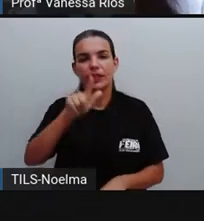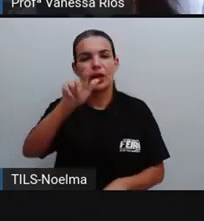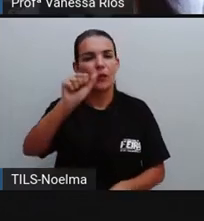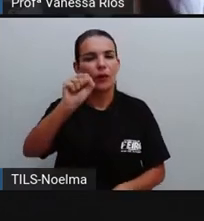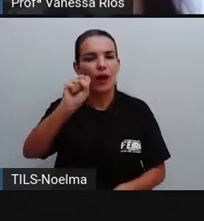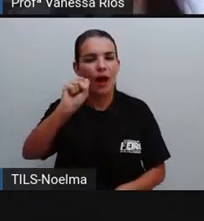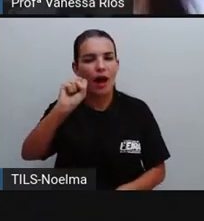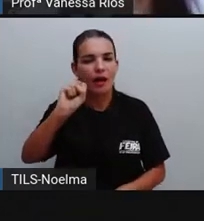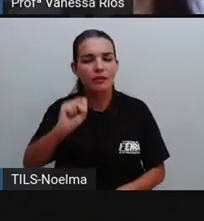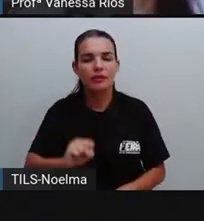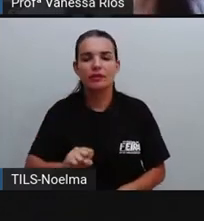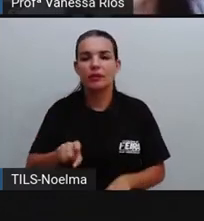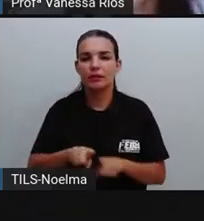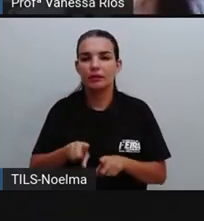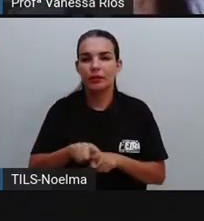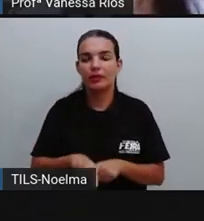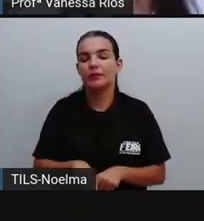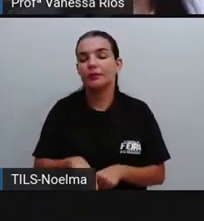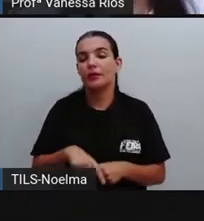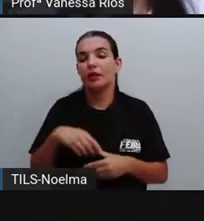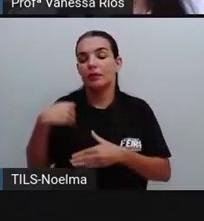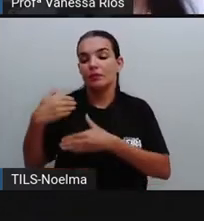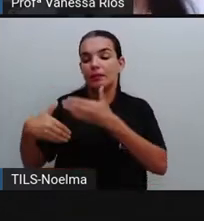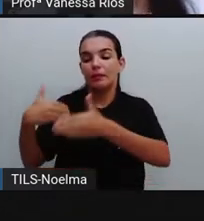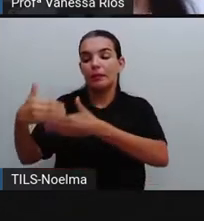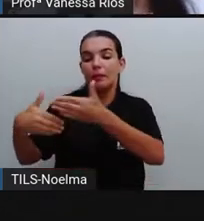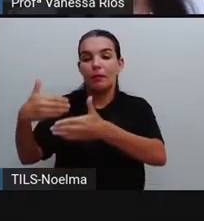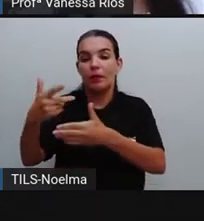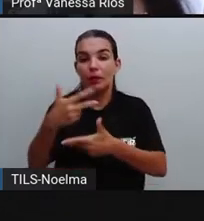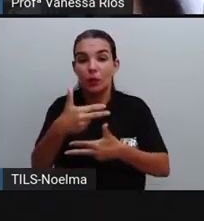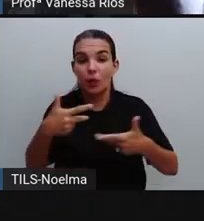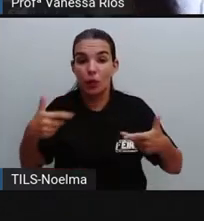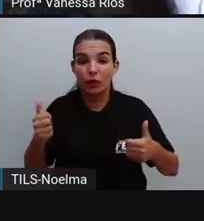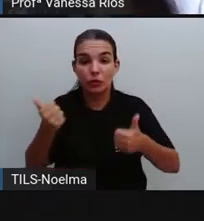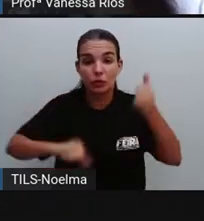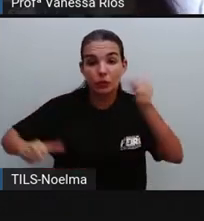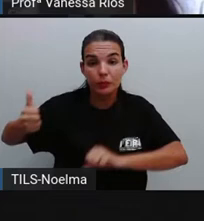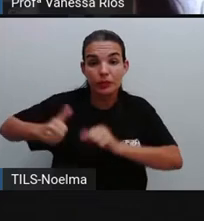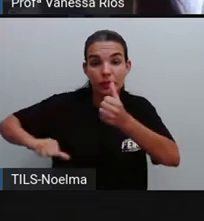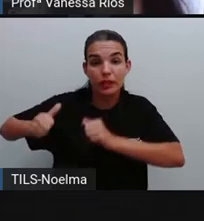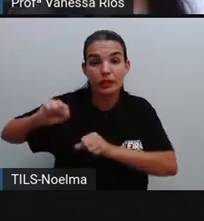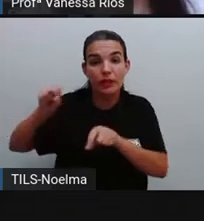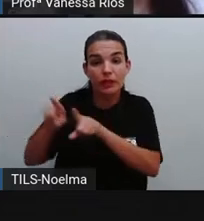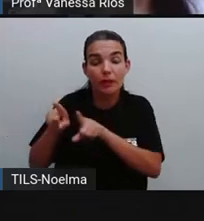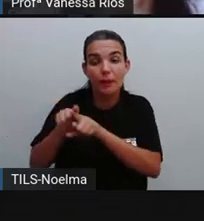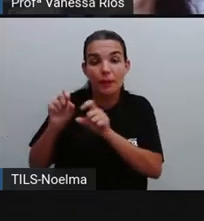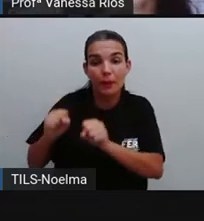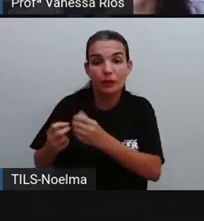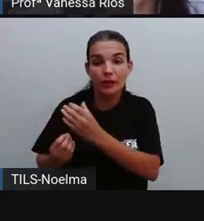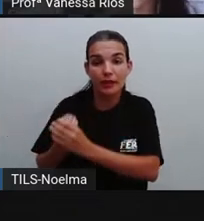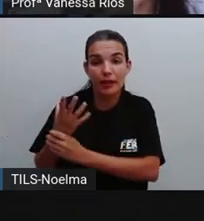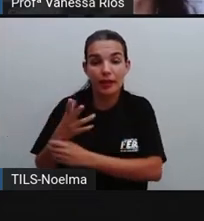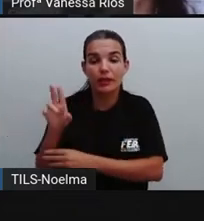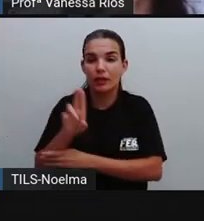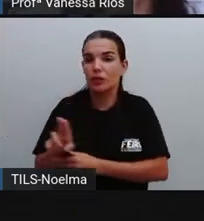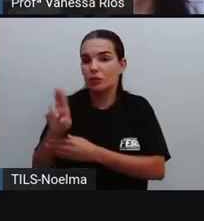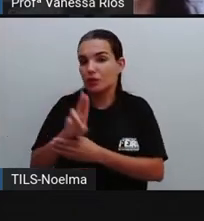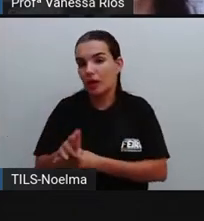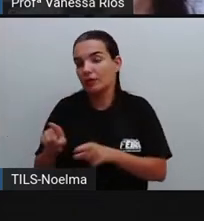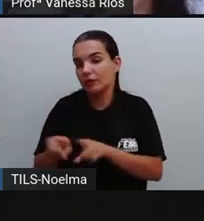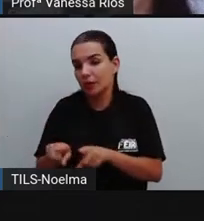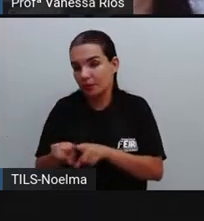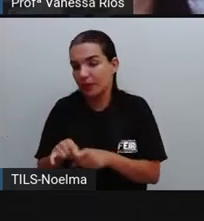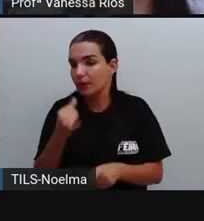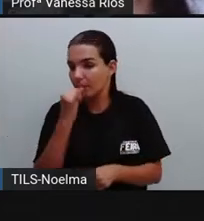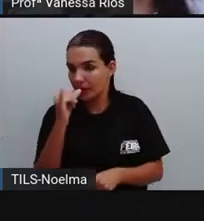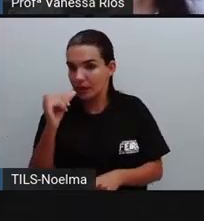natural e a partir do petróleo, várias outras substâncias que são criadas e utilizadas como fontes